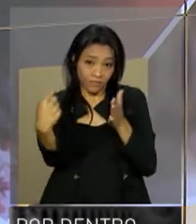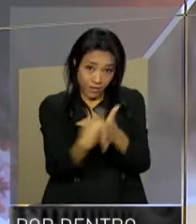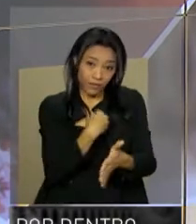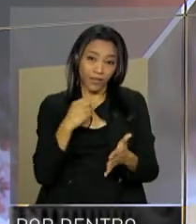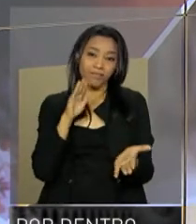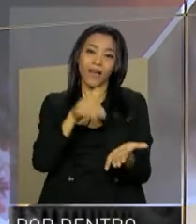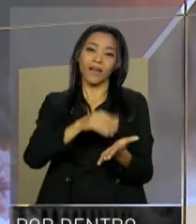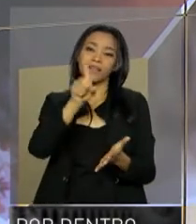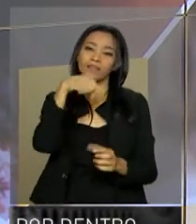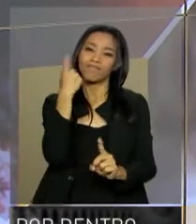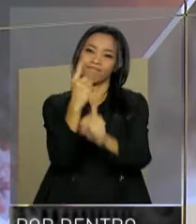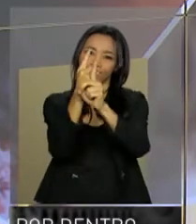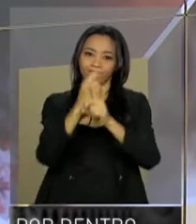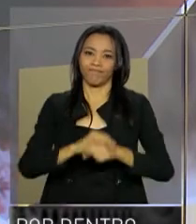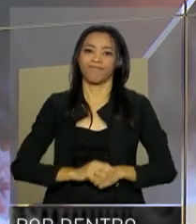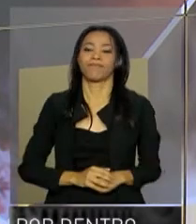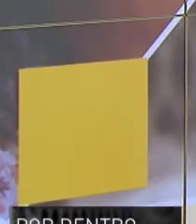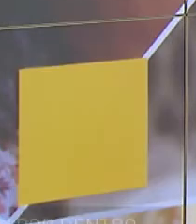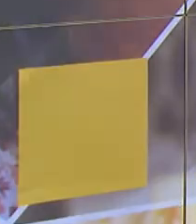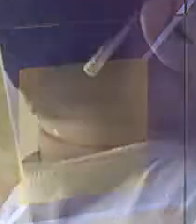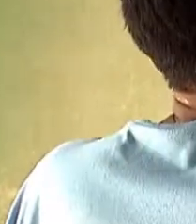pergunta. Até a próxima!